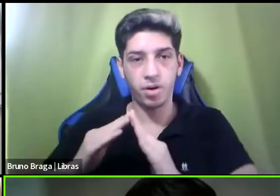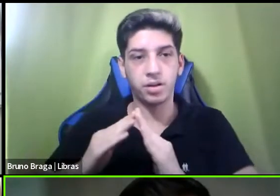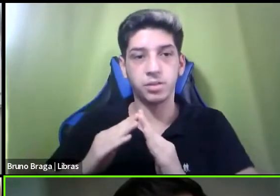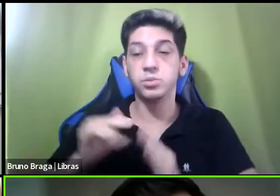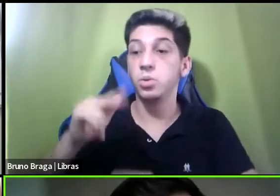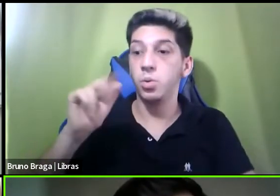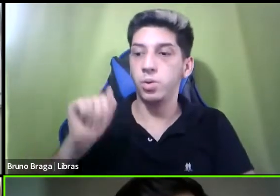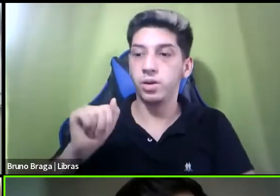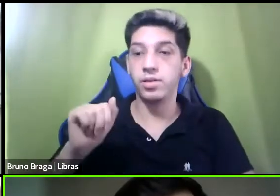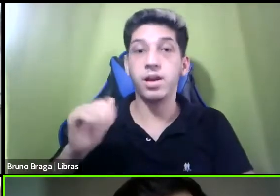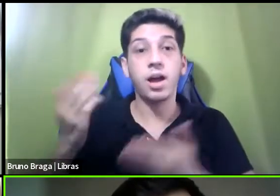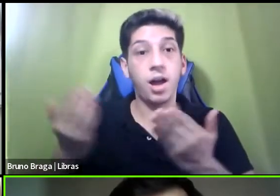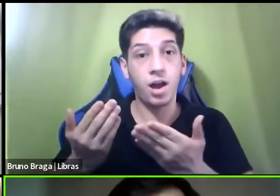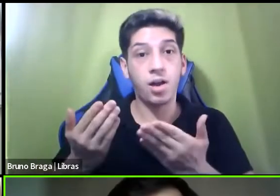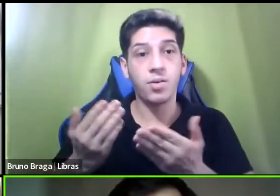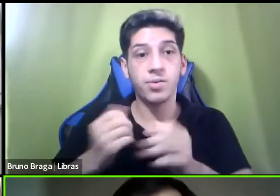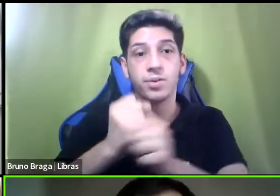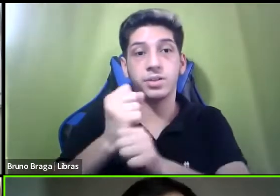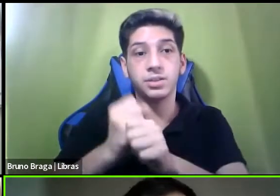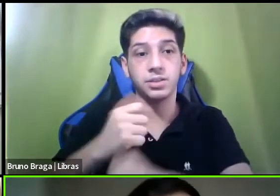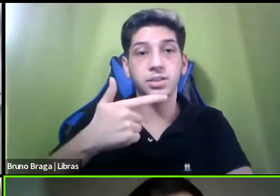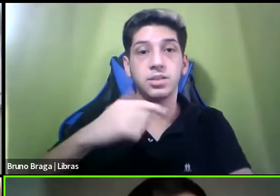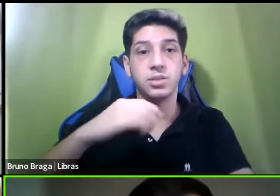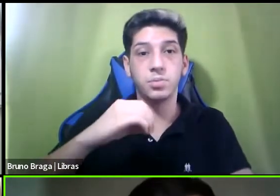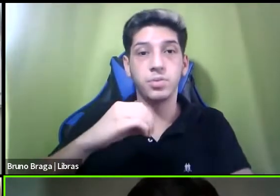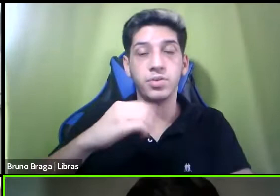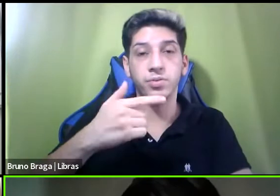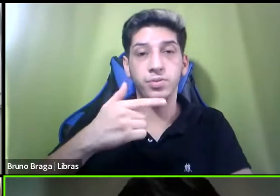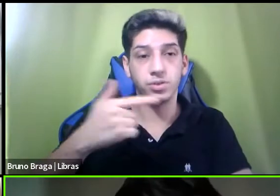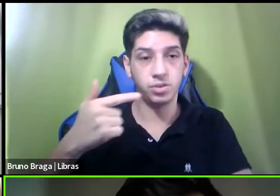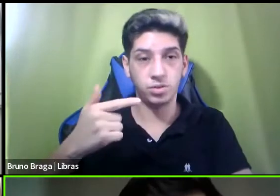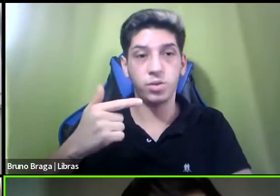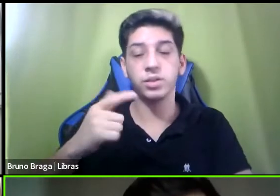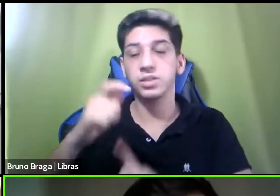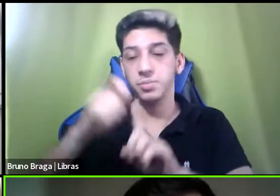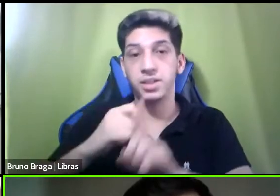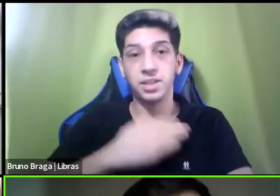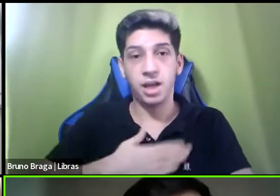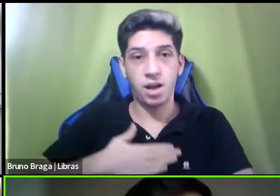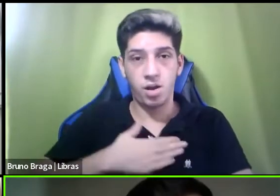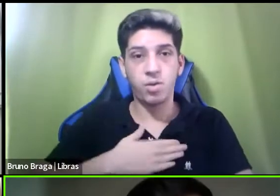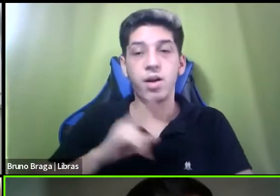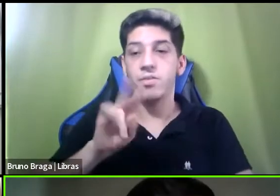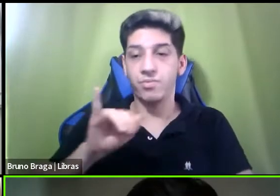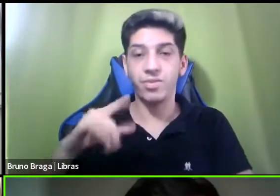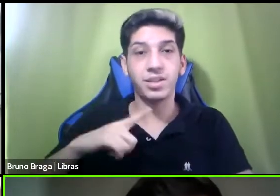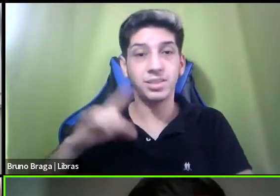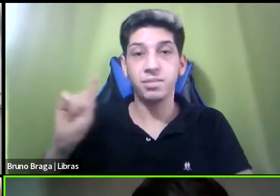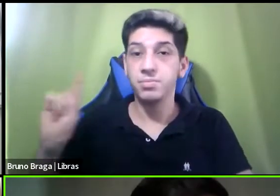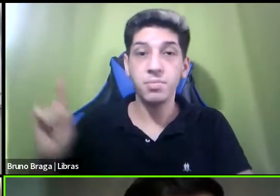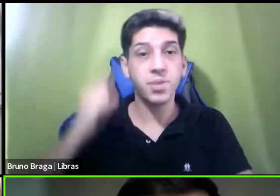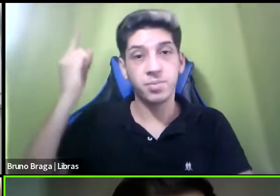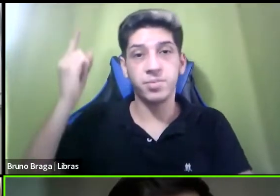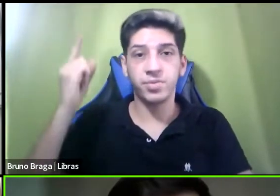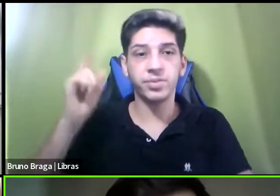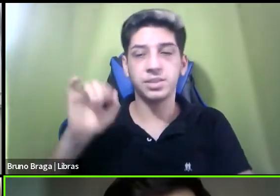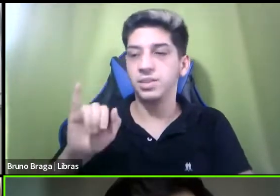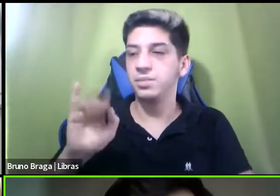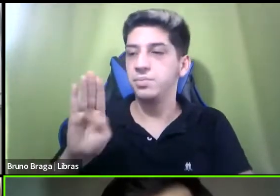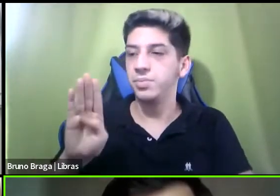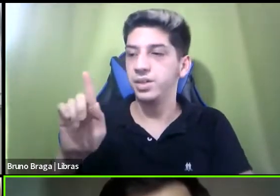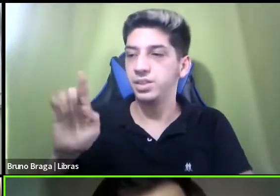ano de 2022 a partir de agosto será a primeira vez que o IBGE ele incluirá